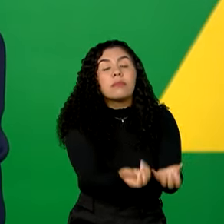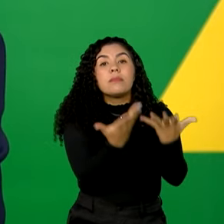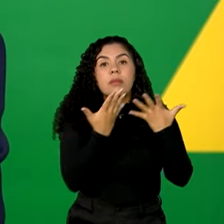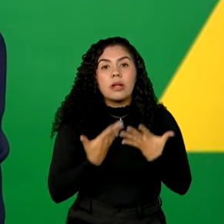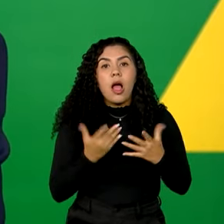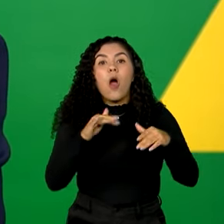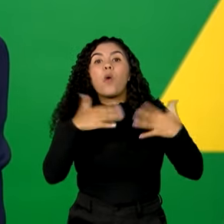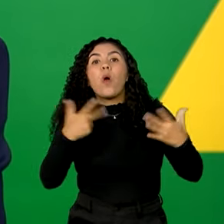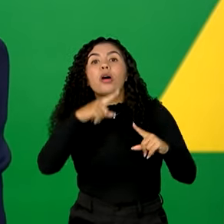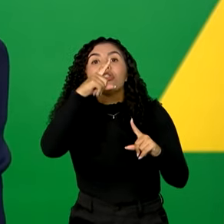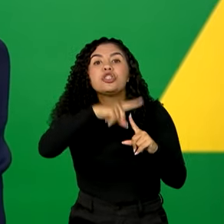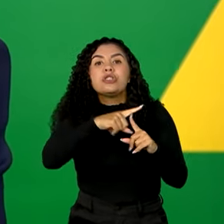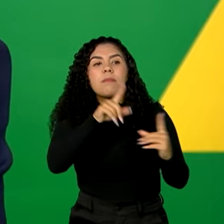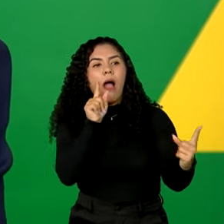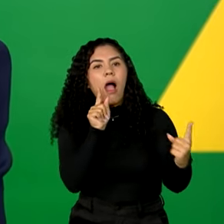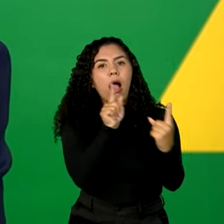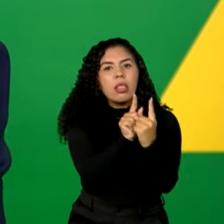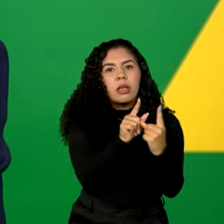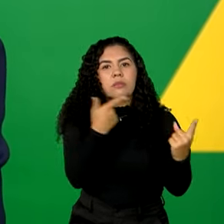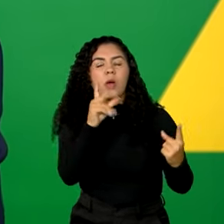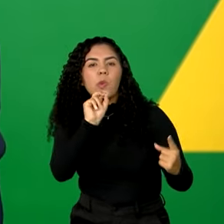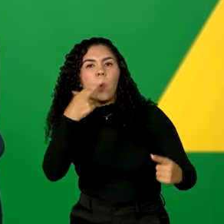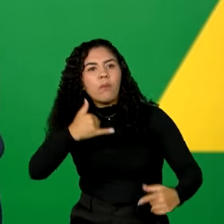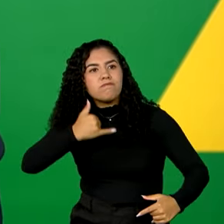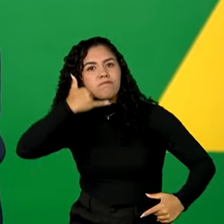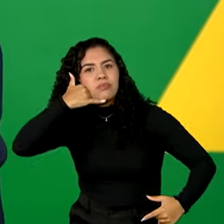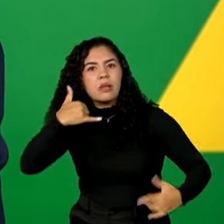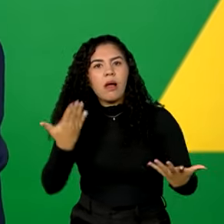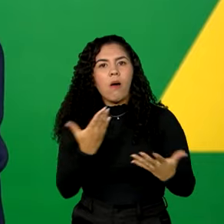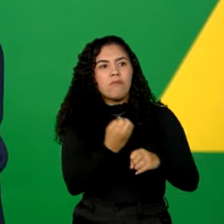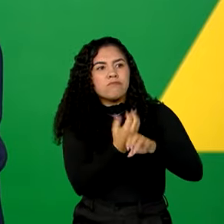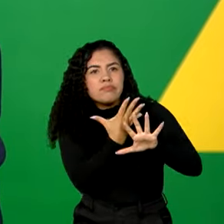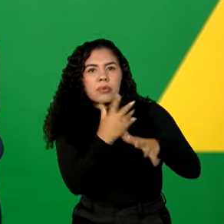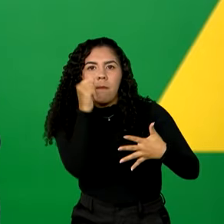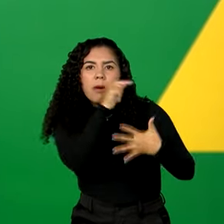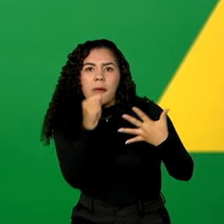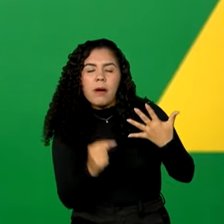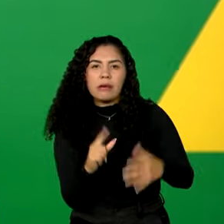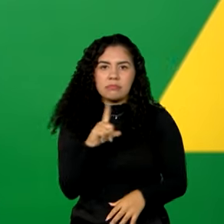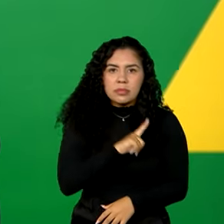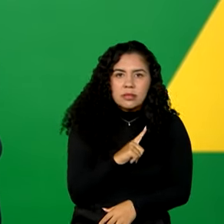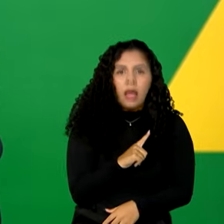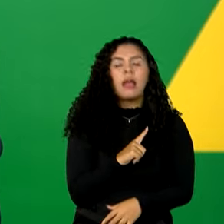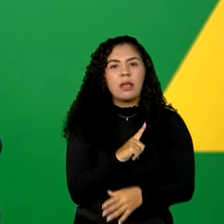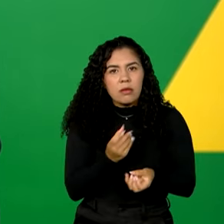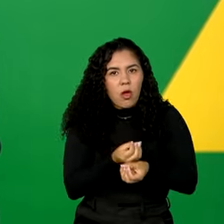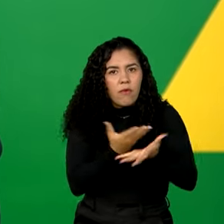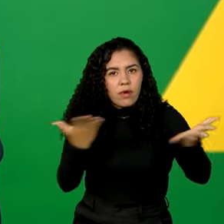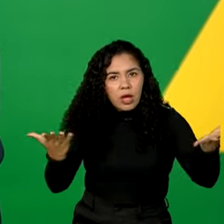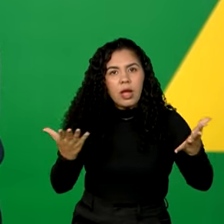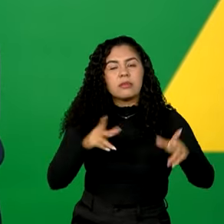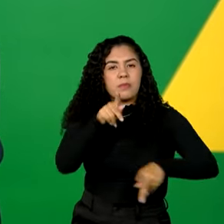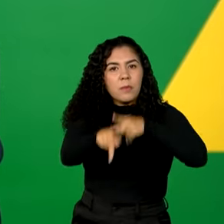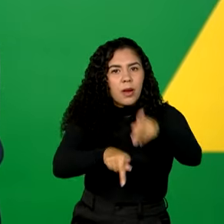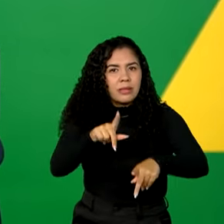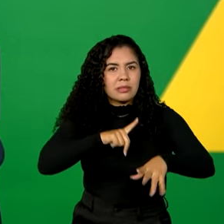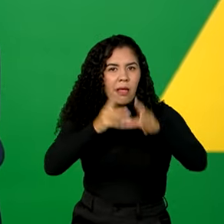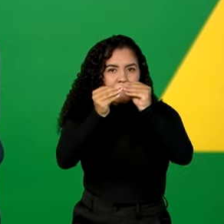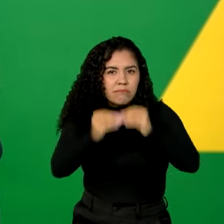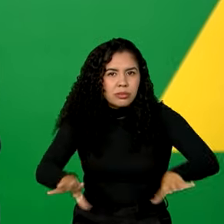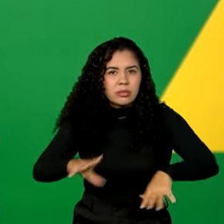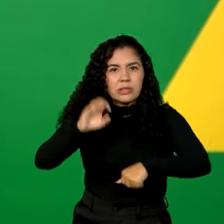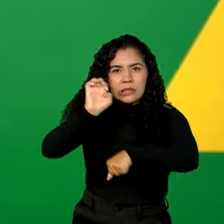de atendimento está disponibilizando à população afetada de São